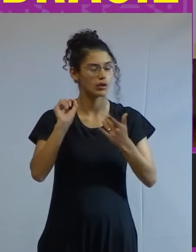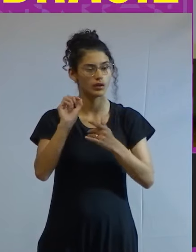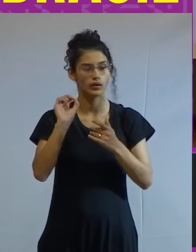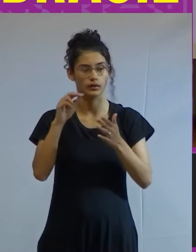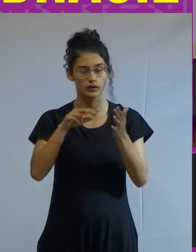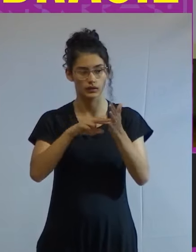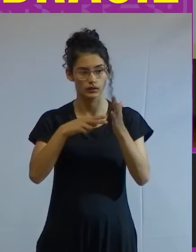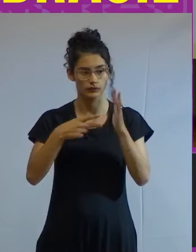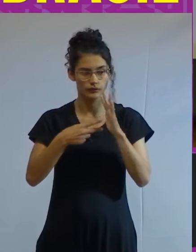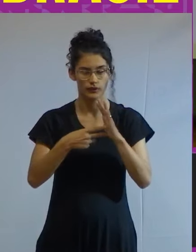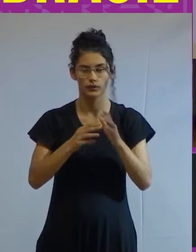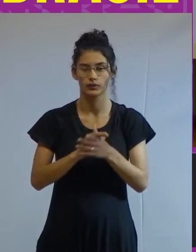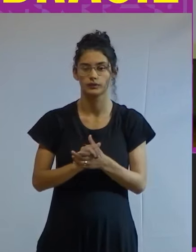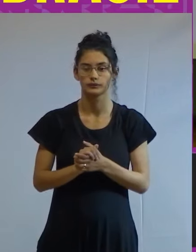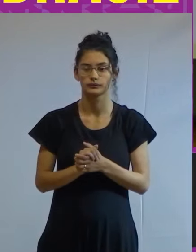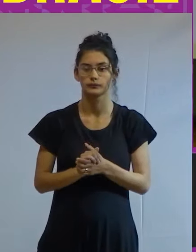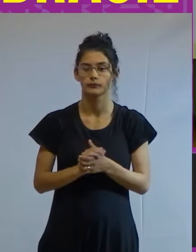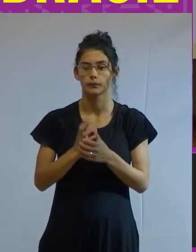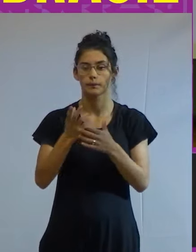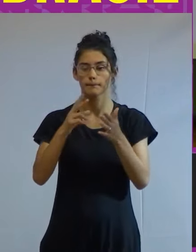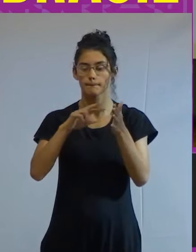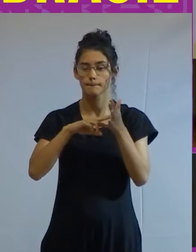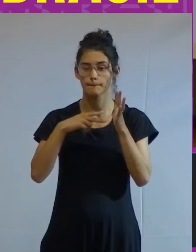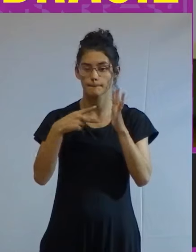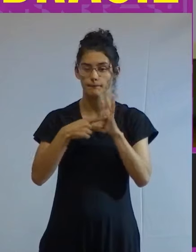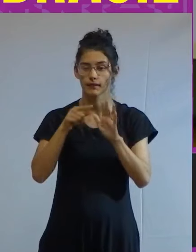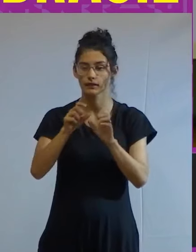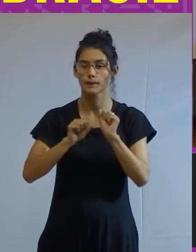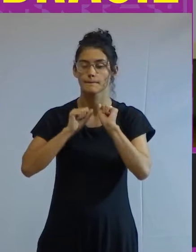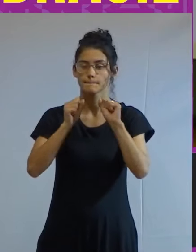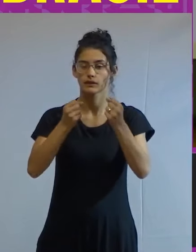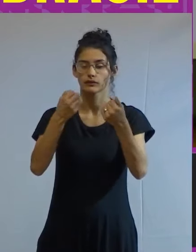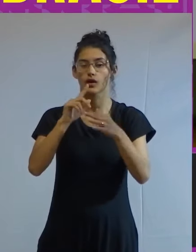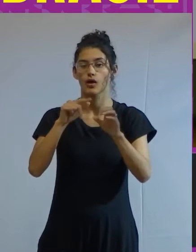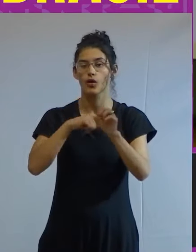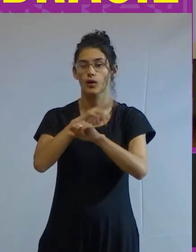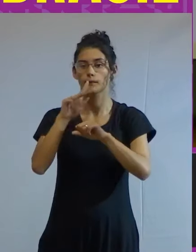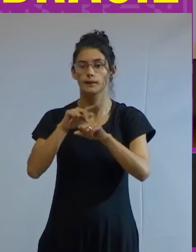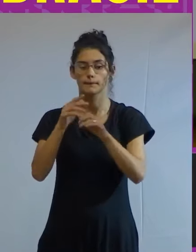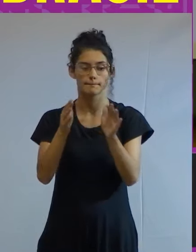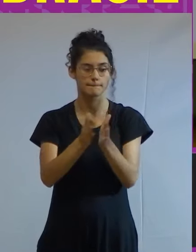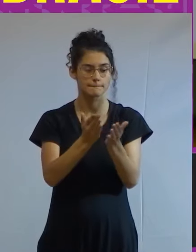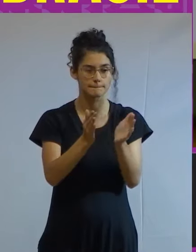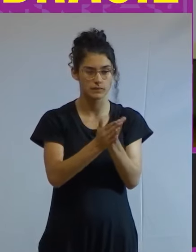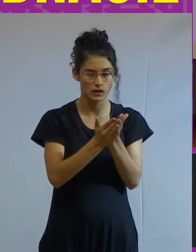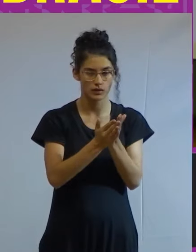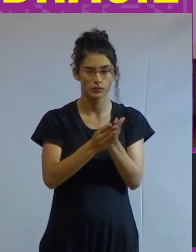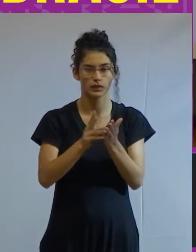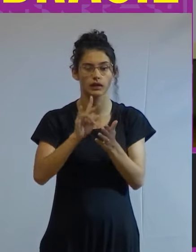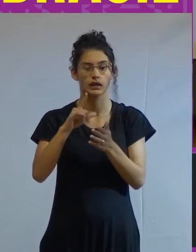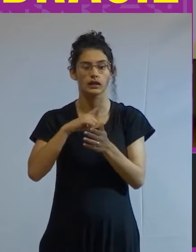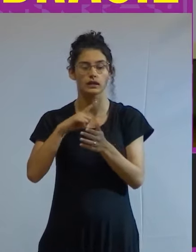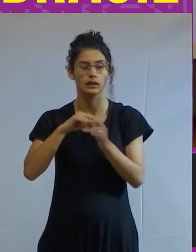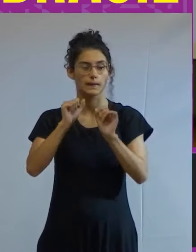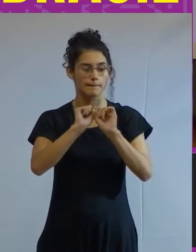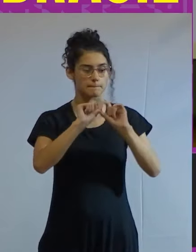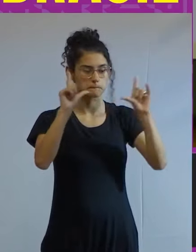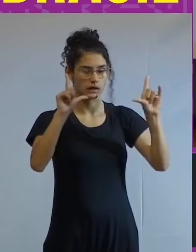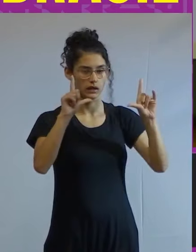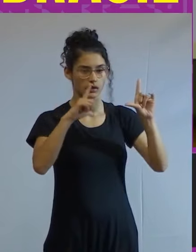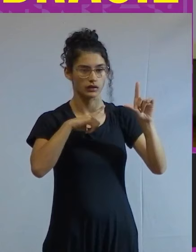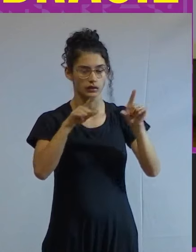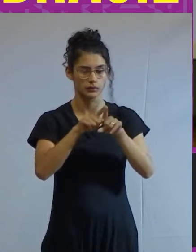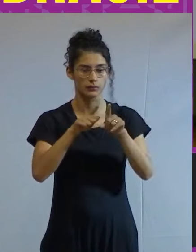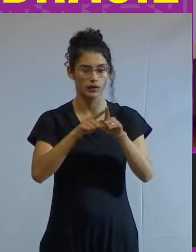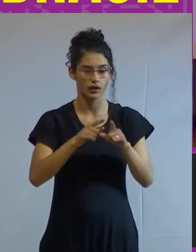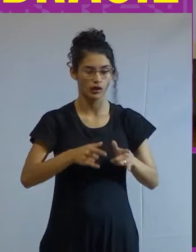quero dizer com isso eu quero dizer você pode dizer olha os países mais pobres vão ter painel solar e